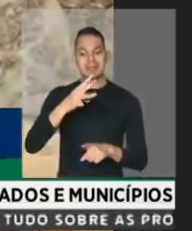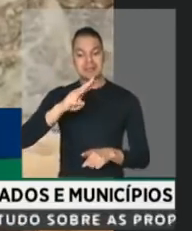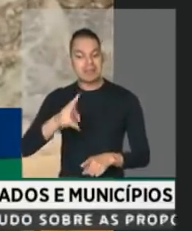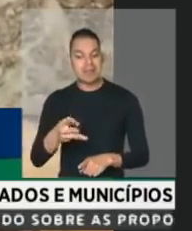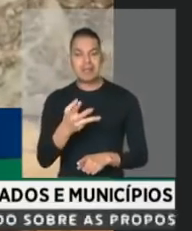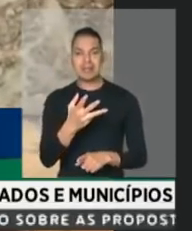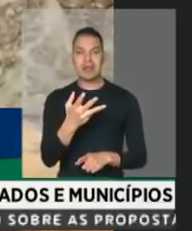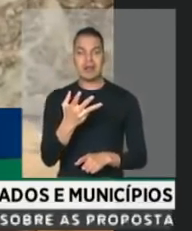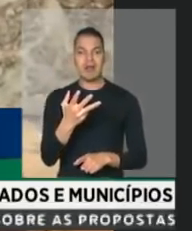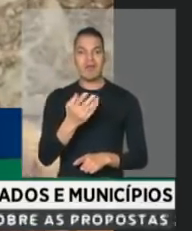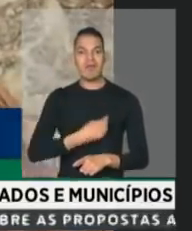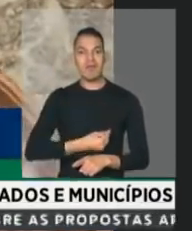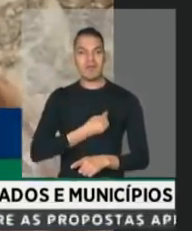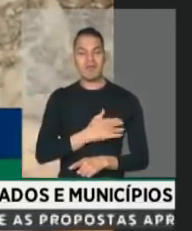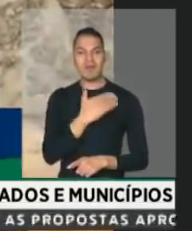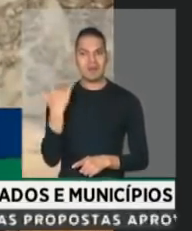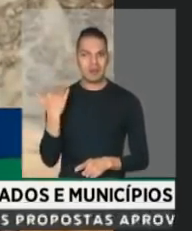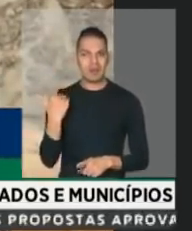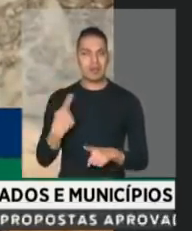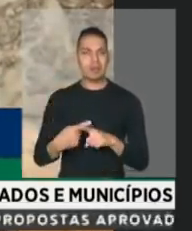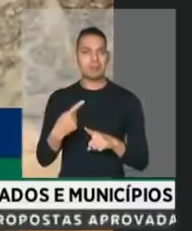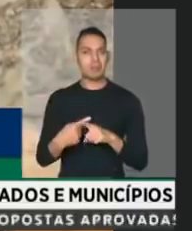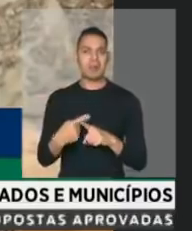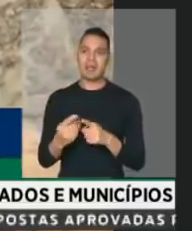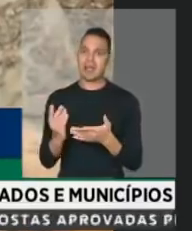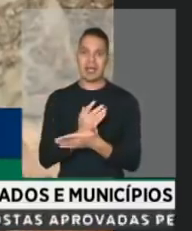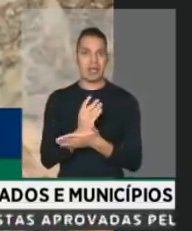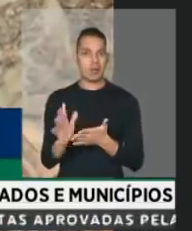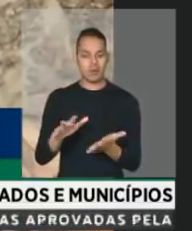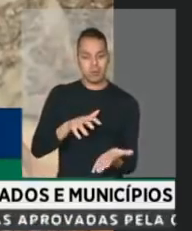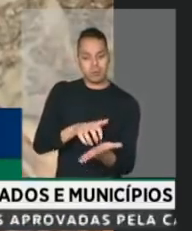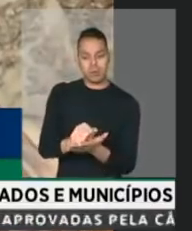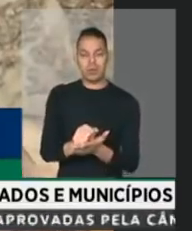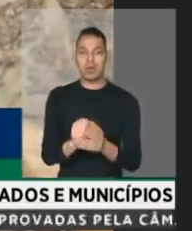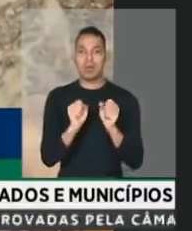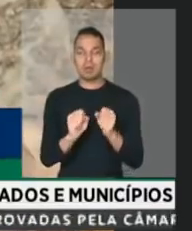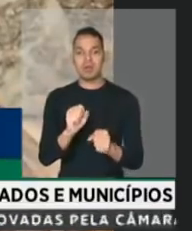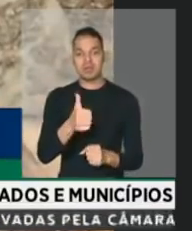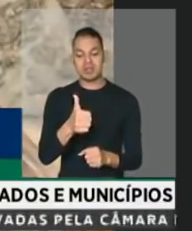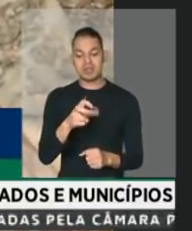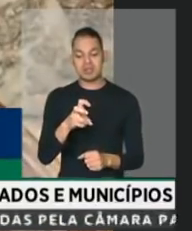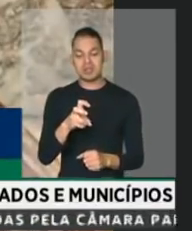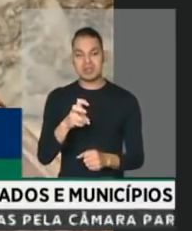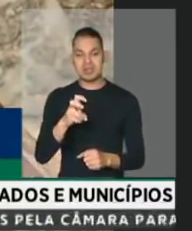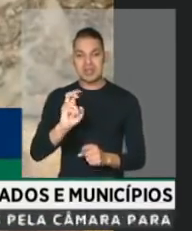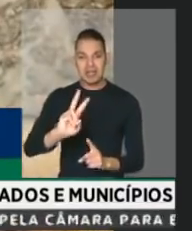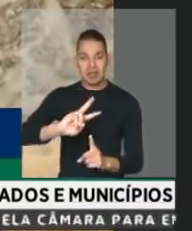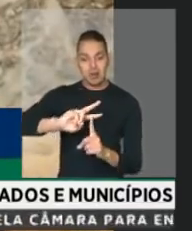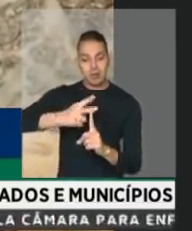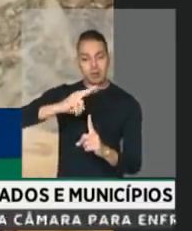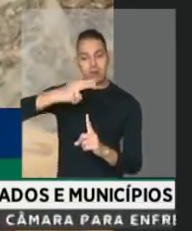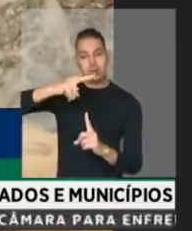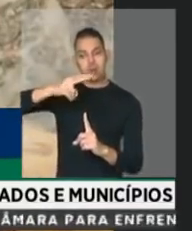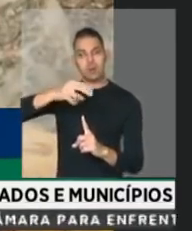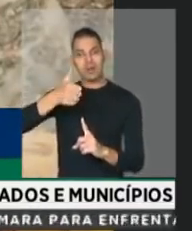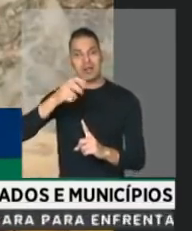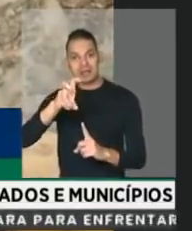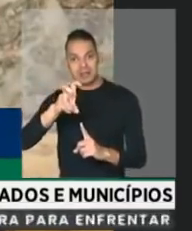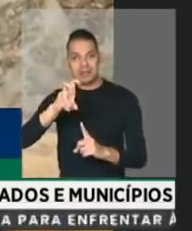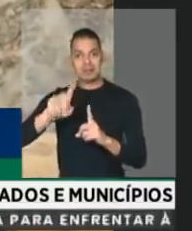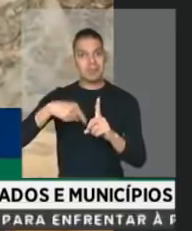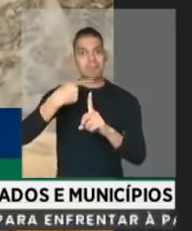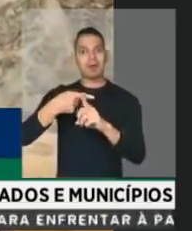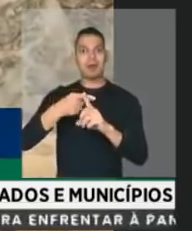isso porque a subnotificação é brutal. Nós podemos ter 15 vezes mais contaminados no Brasil.